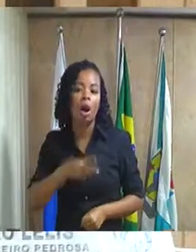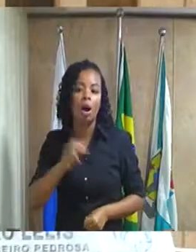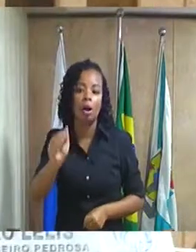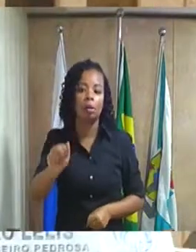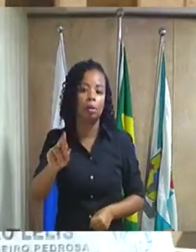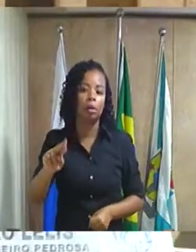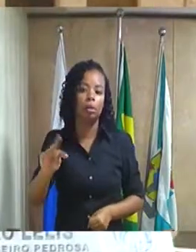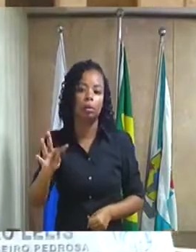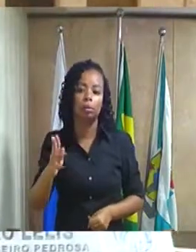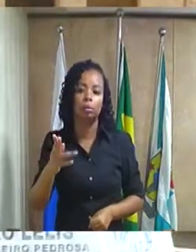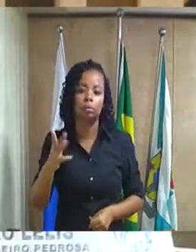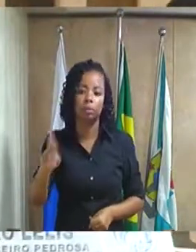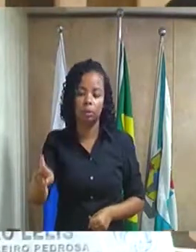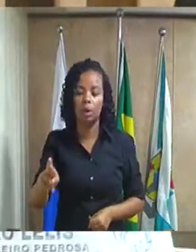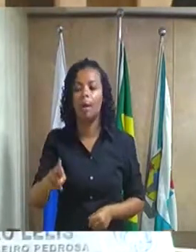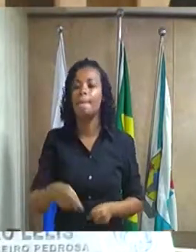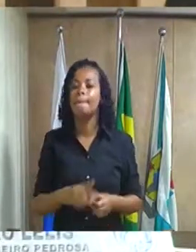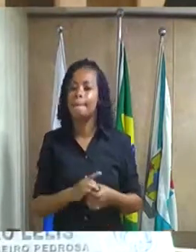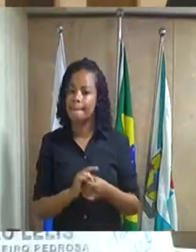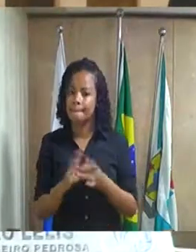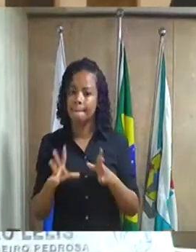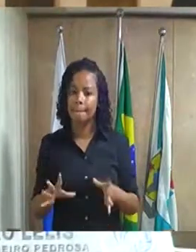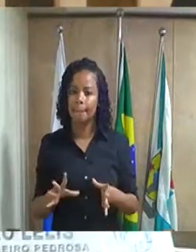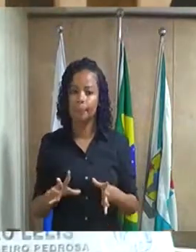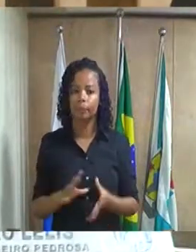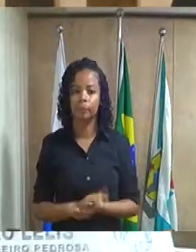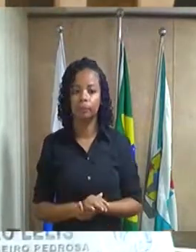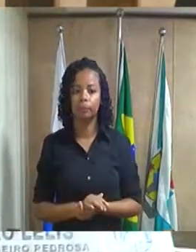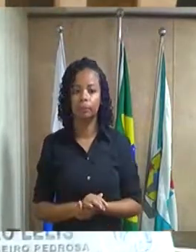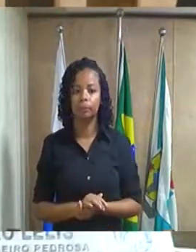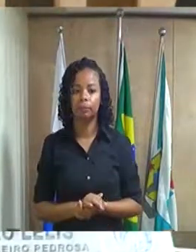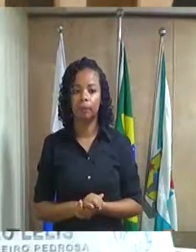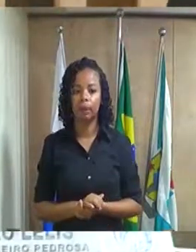Monteiro dispondo sob nesse